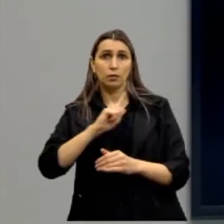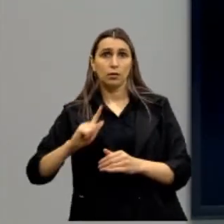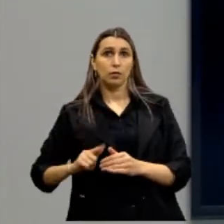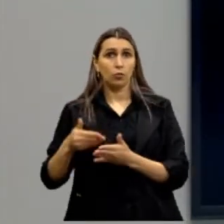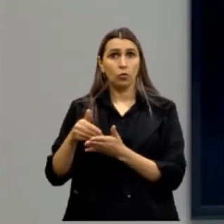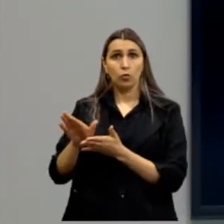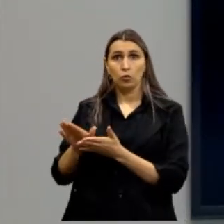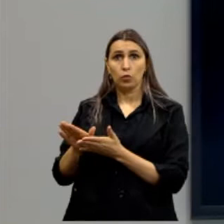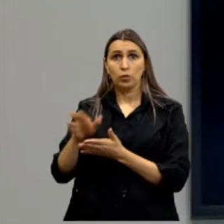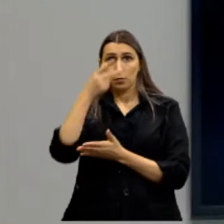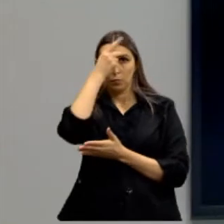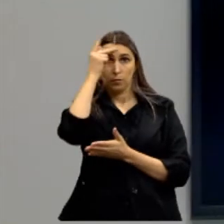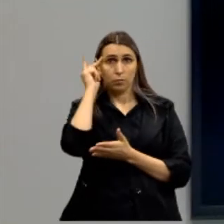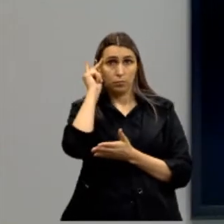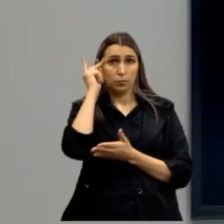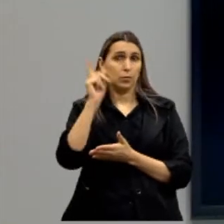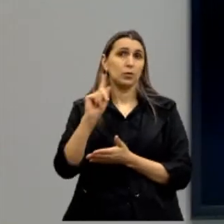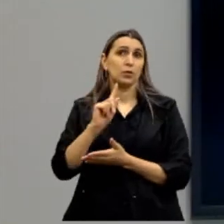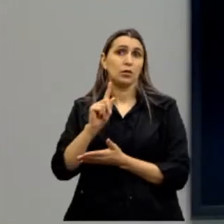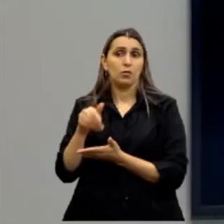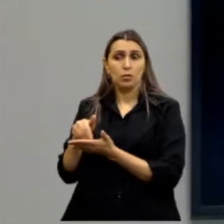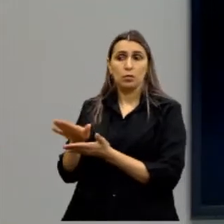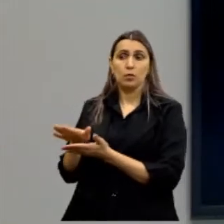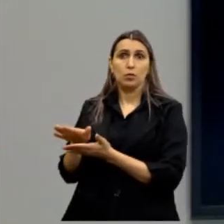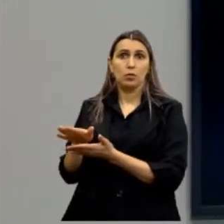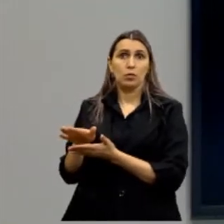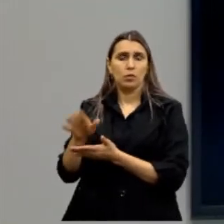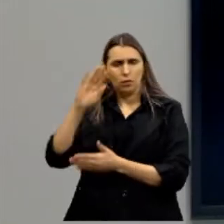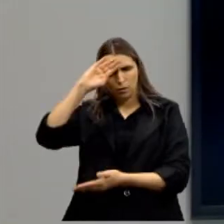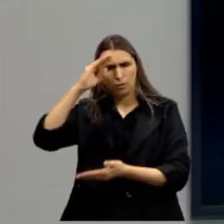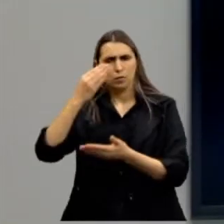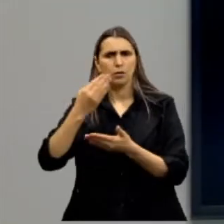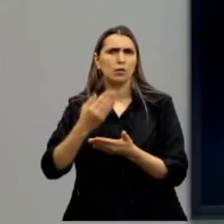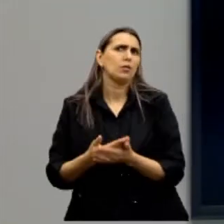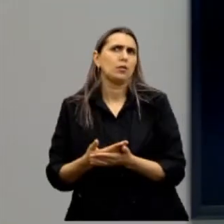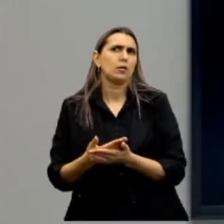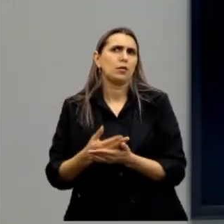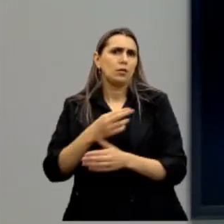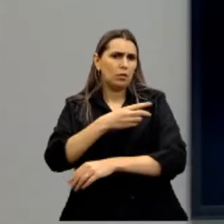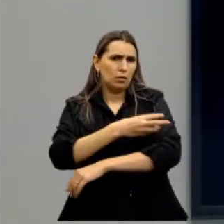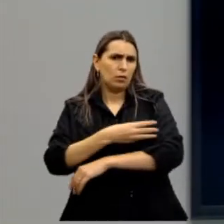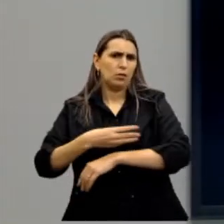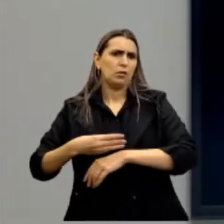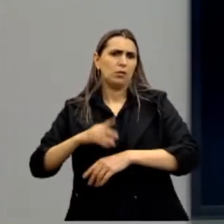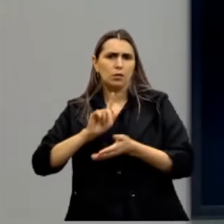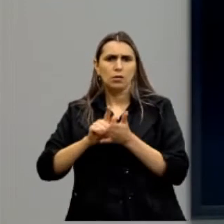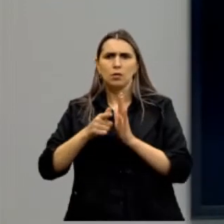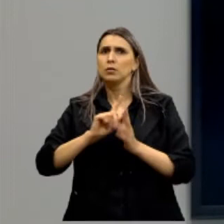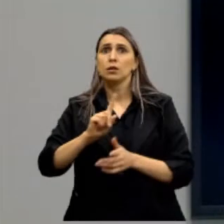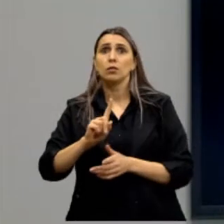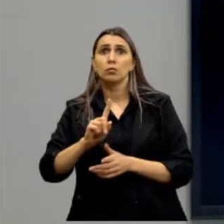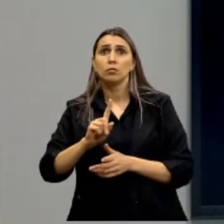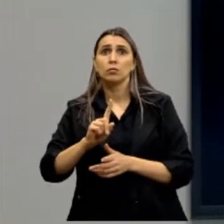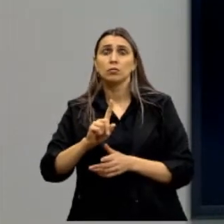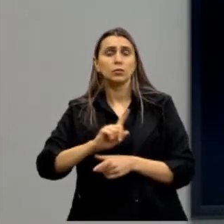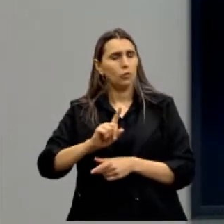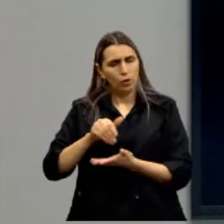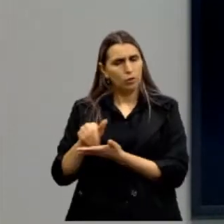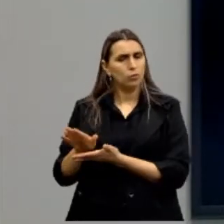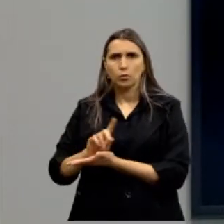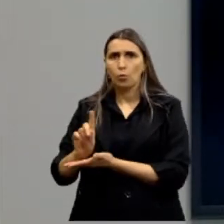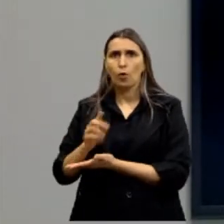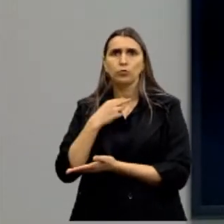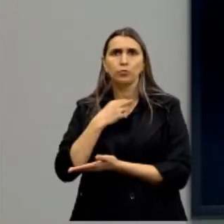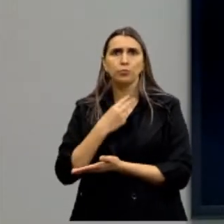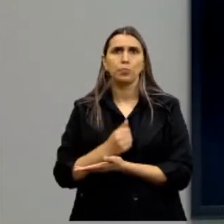excluindo pessoas, não excluindo, segundo, crença, credo, raça, gênero, não, não excluir,